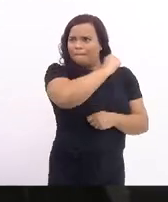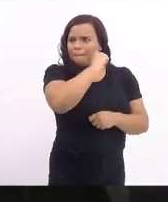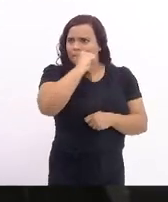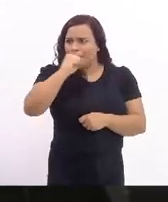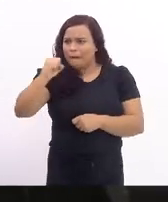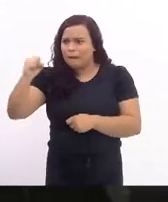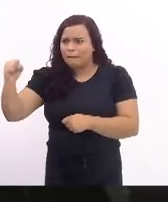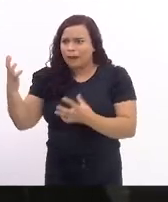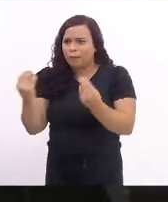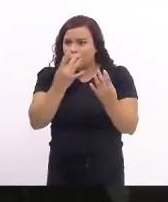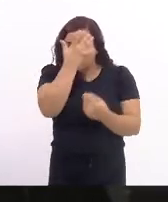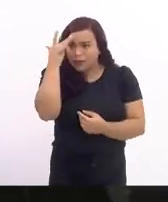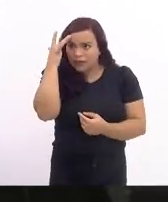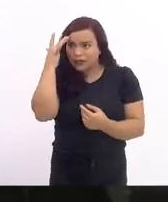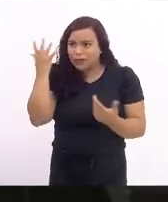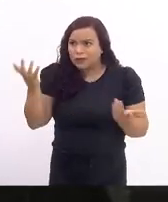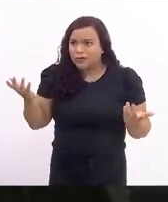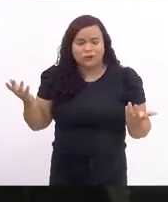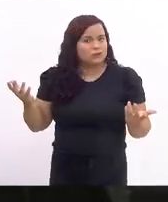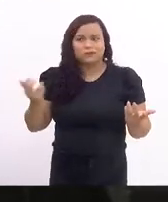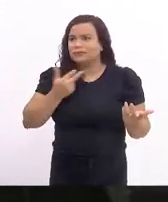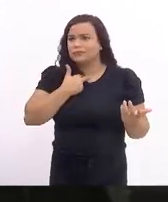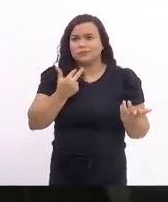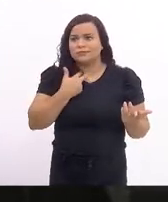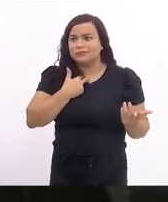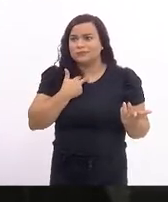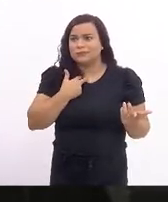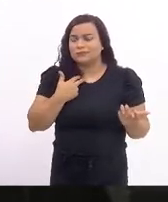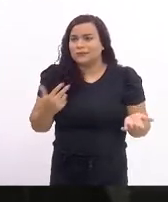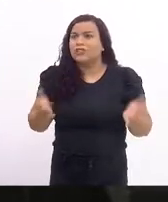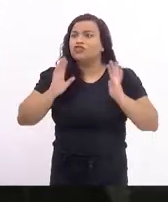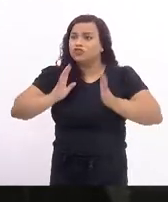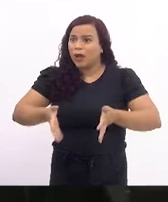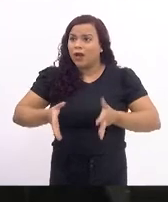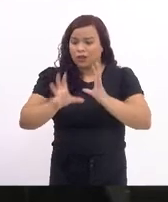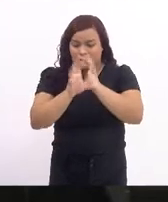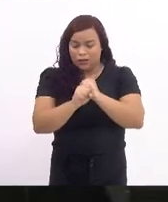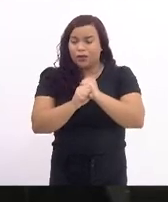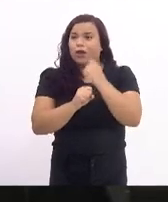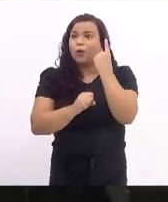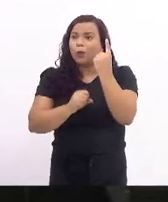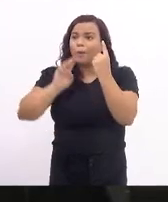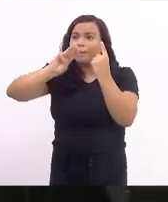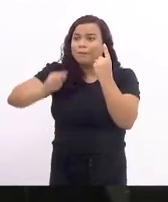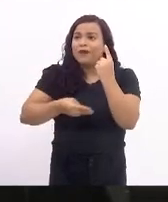Volto a dizer, um milhão e meio de refugiados.